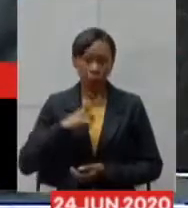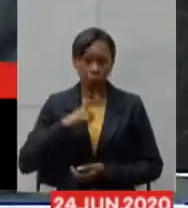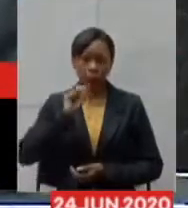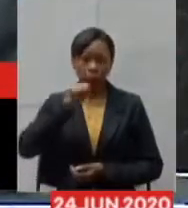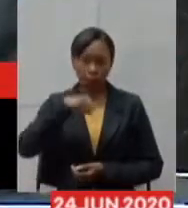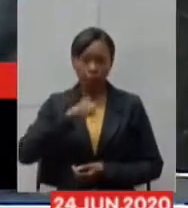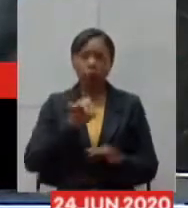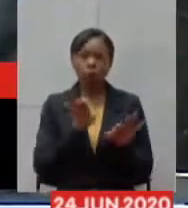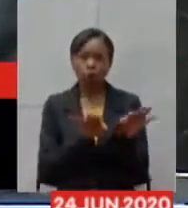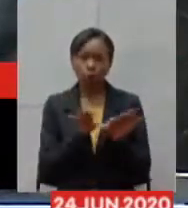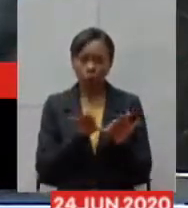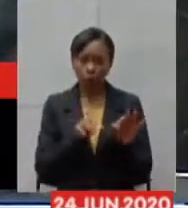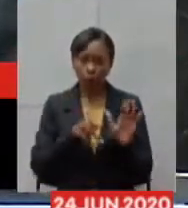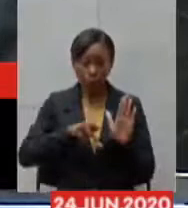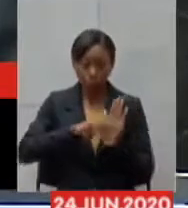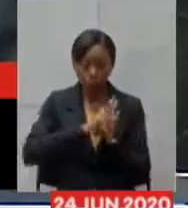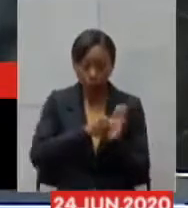estamos